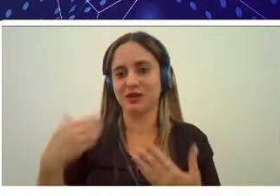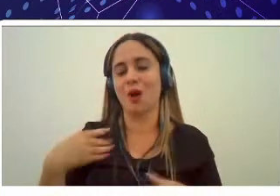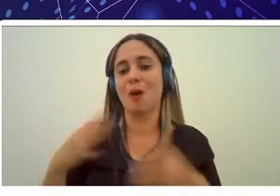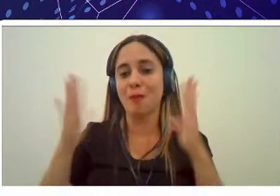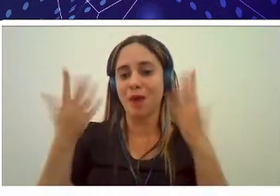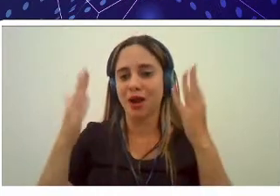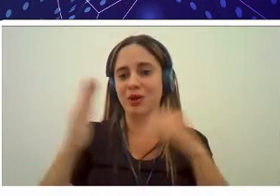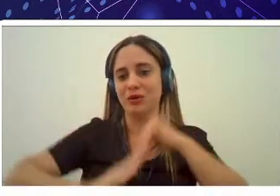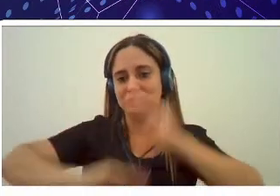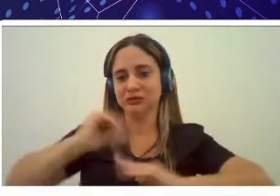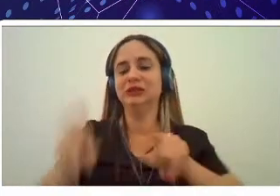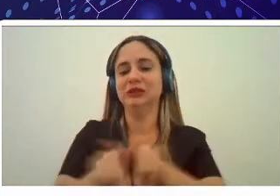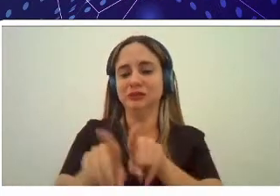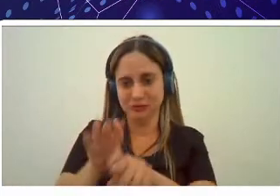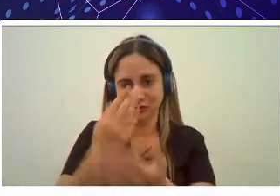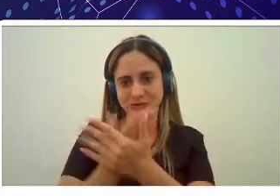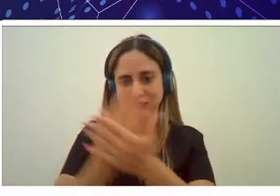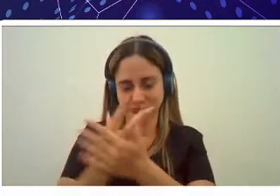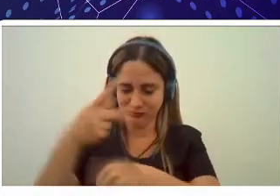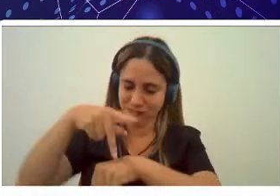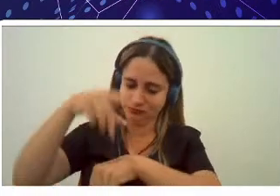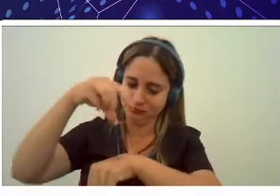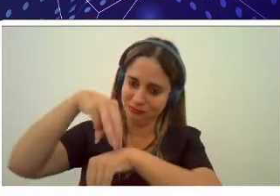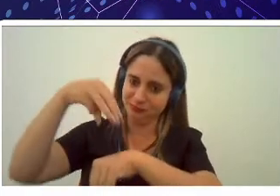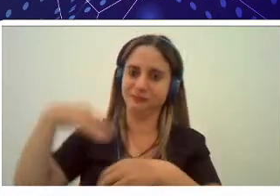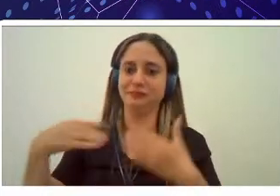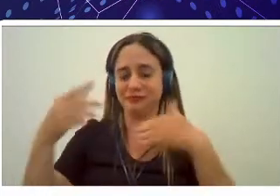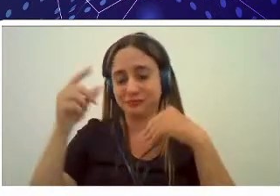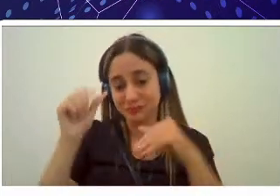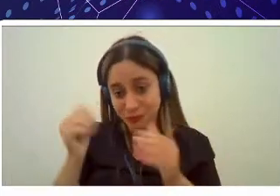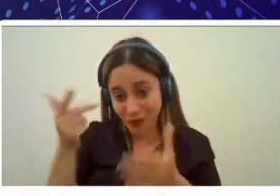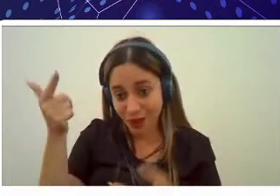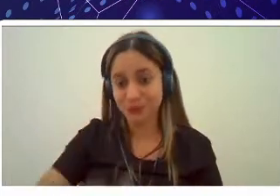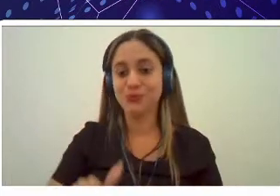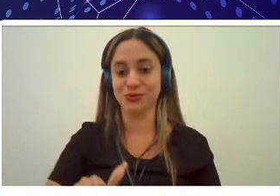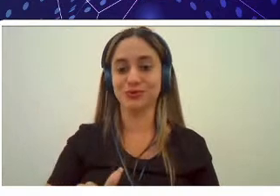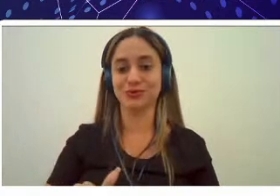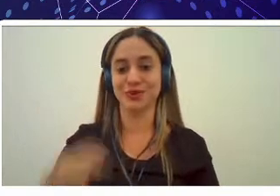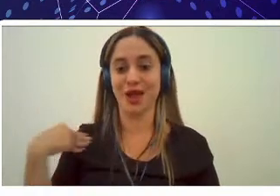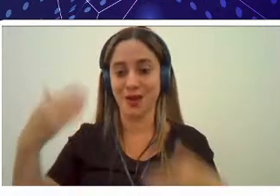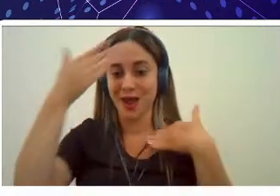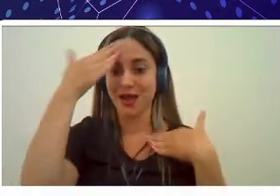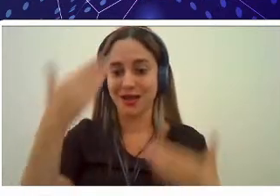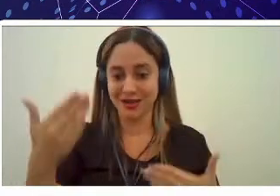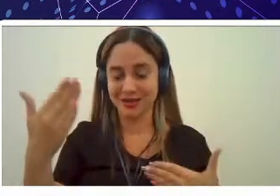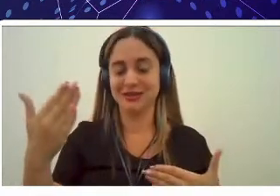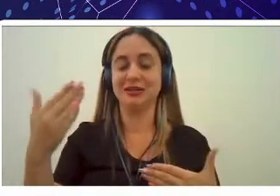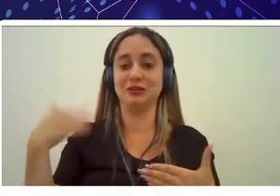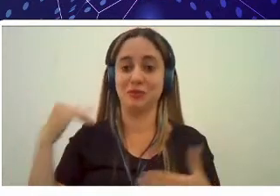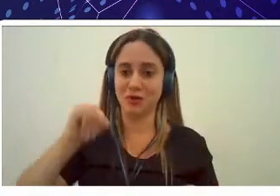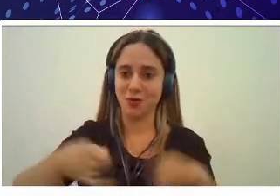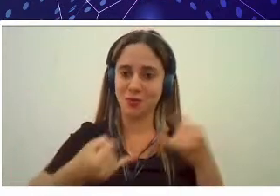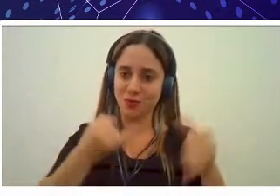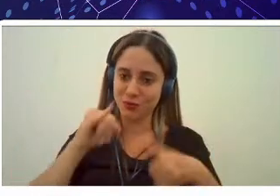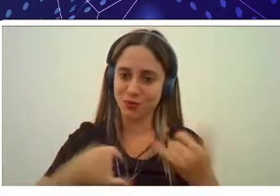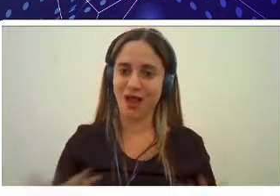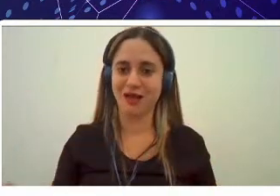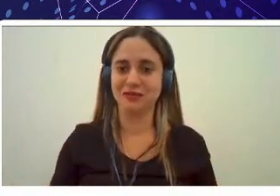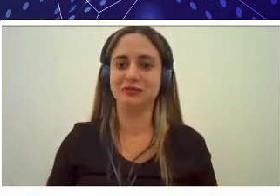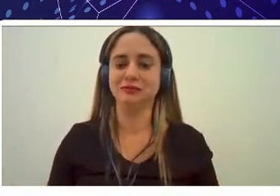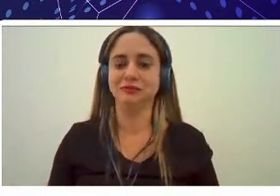campus de Presidente Médici mais uma vez eu agradeço por essa grande oportunidade